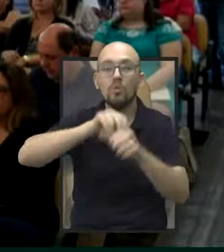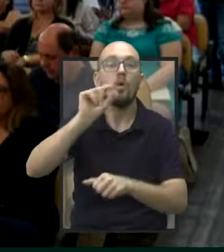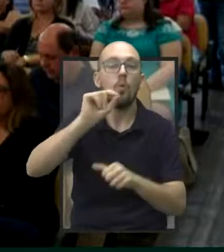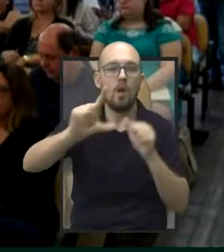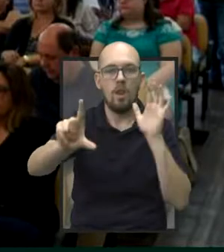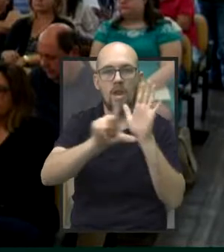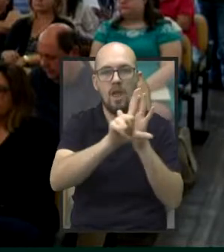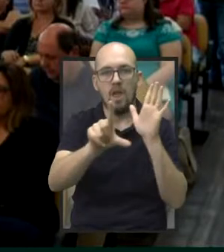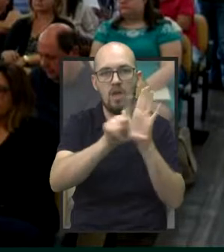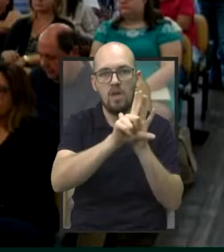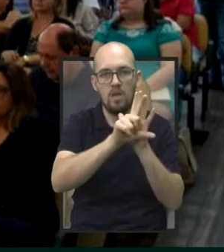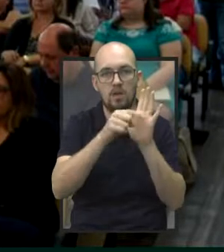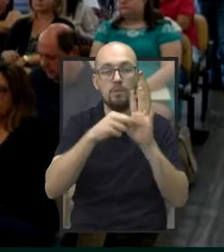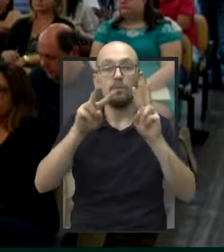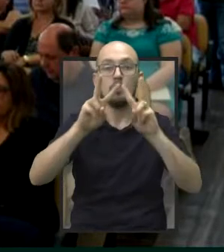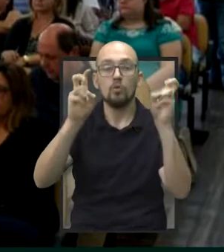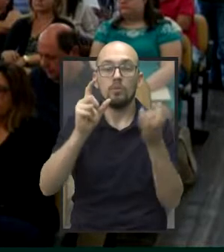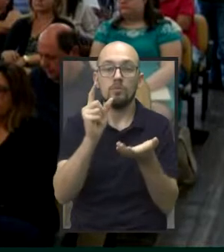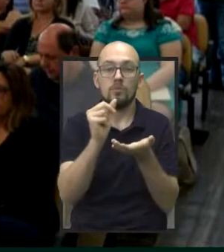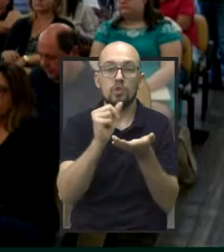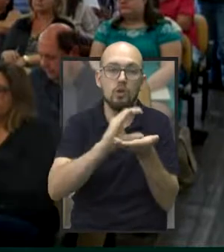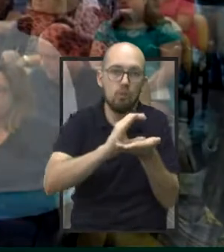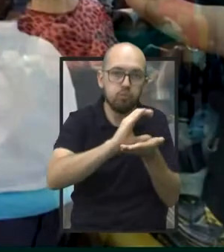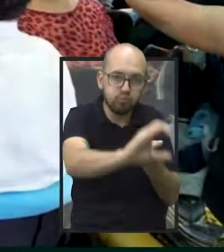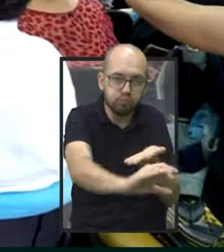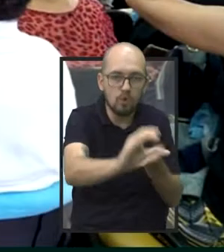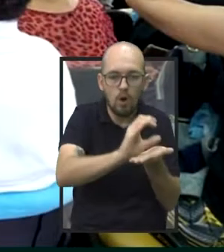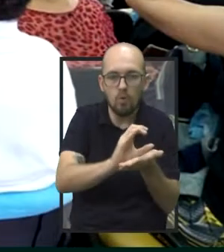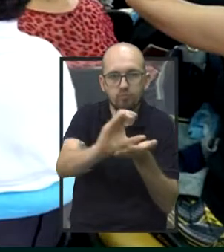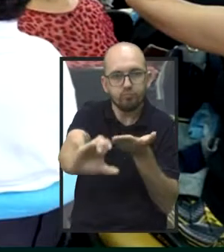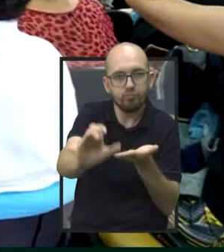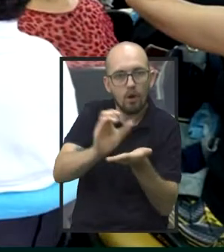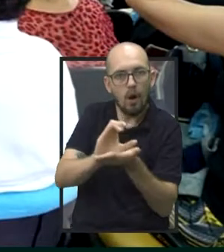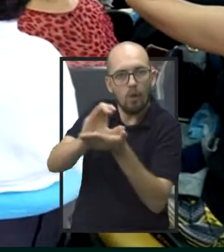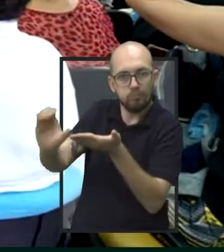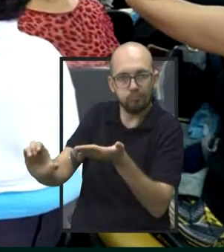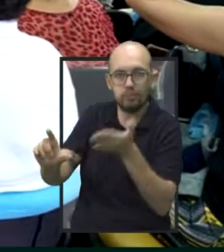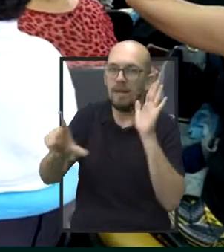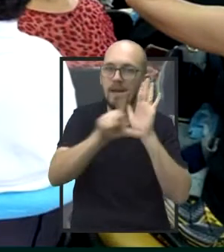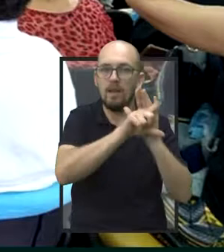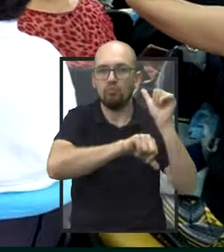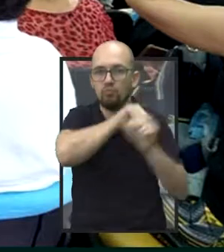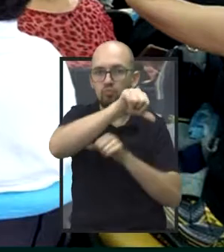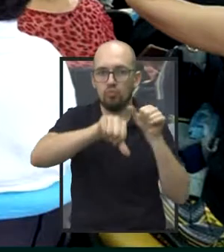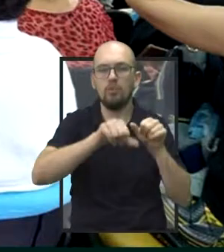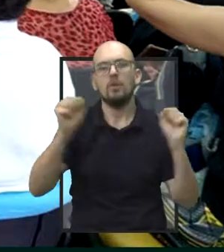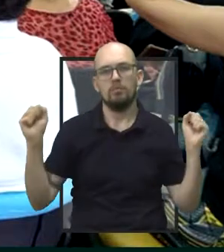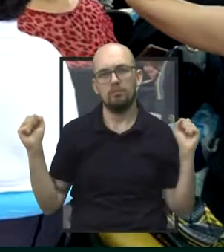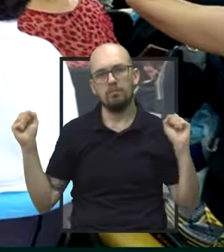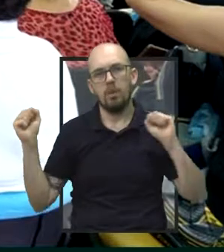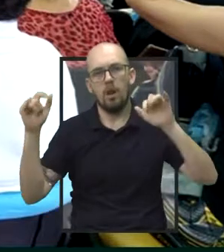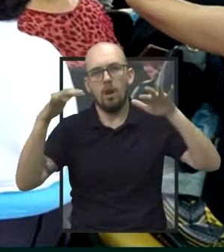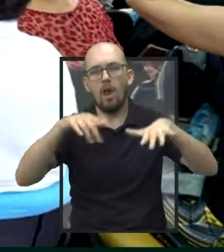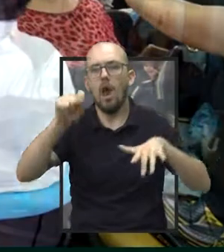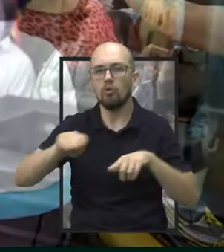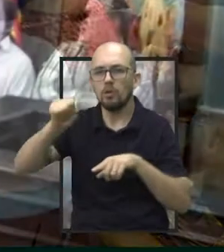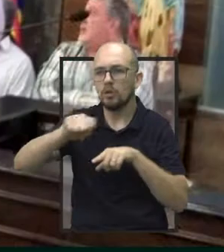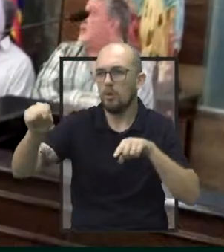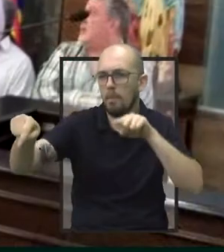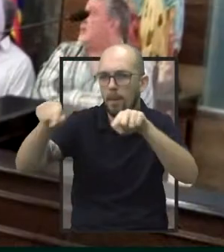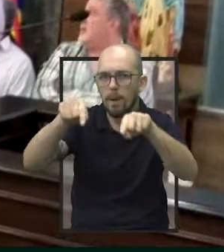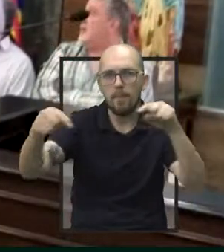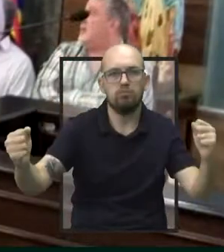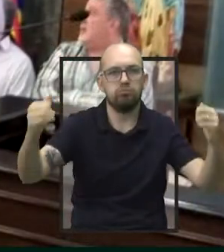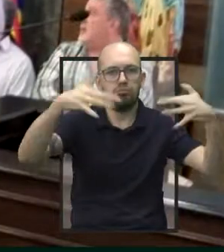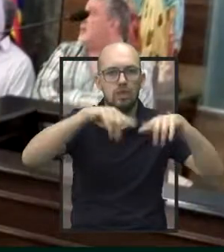em relação a recursos destinados a essas entidades. Então nós tivemos aqui várias entidades de Jaú, várias